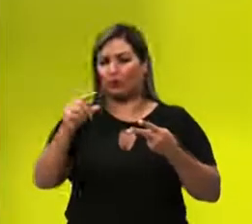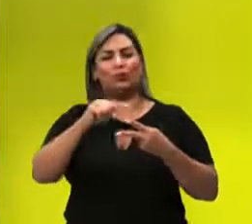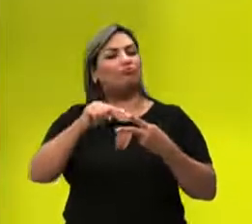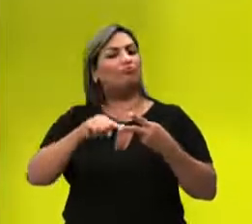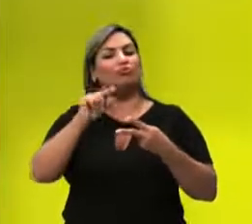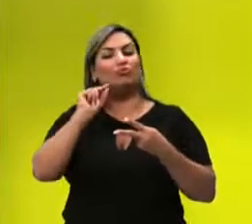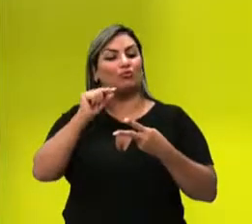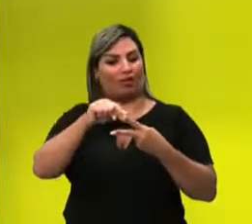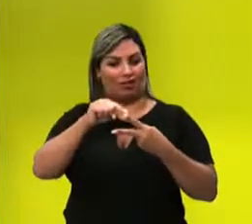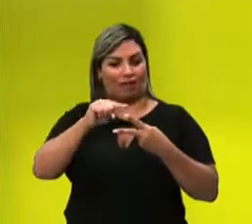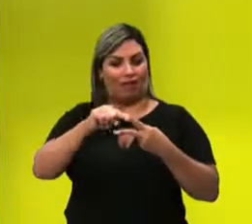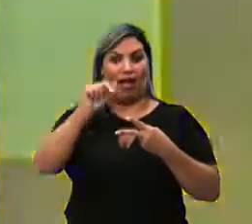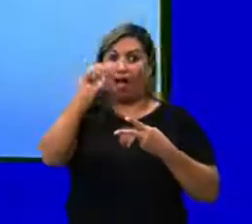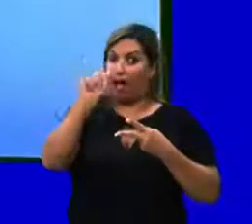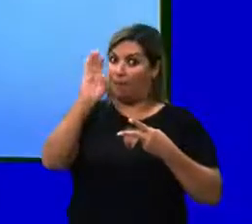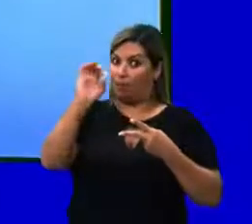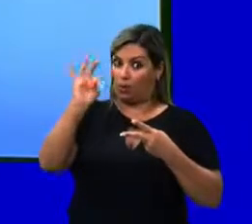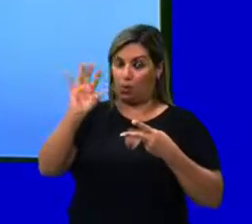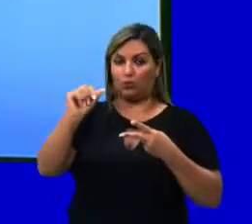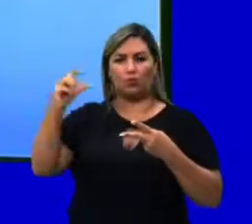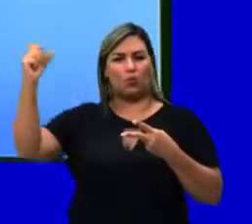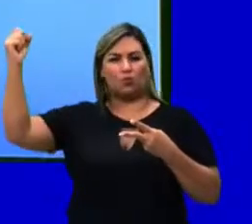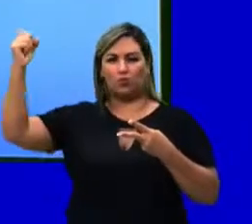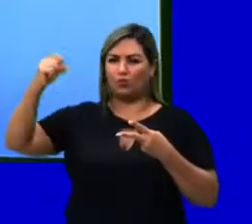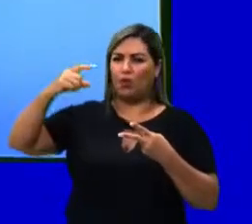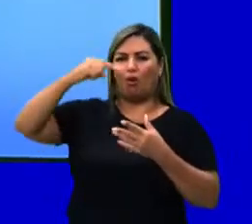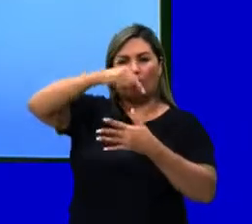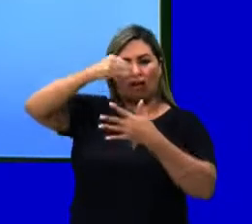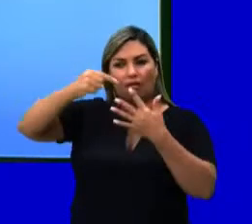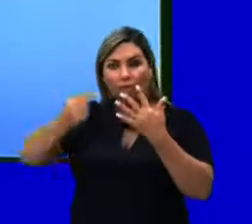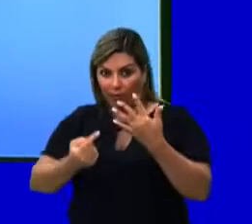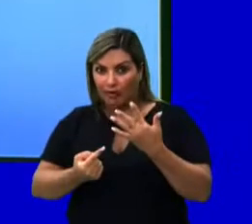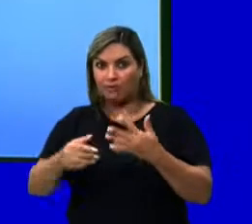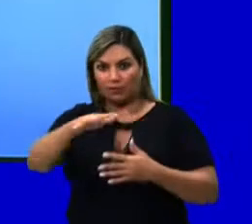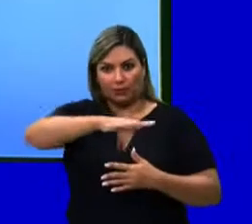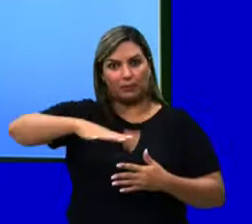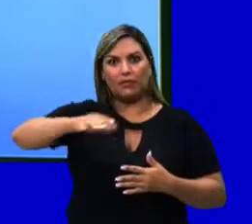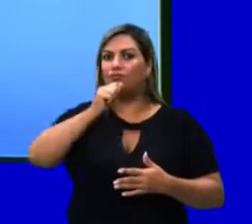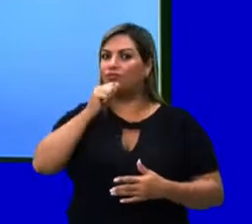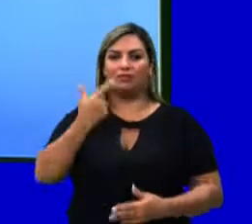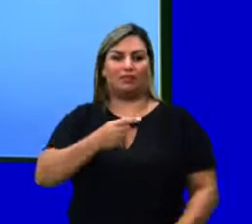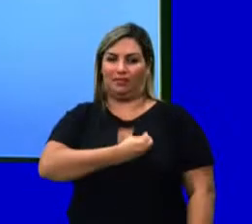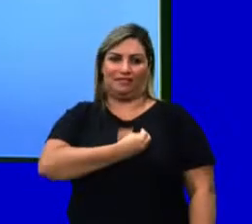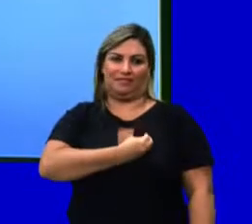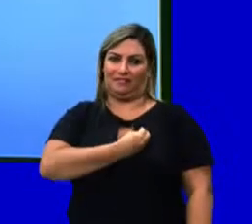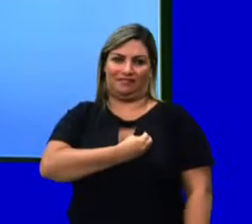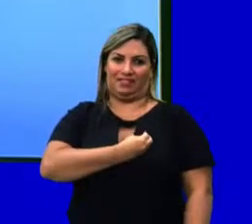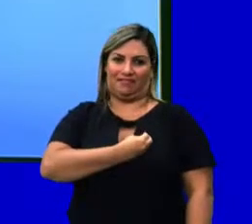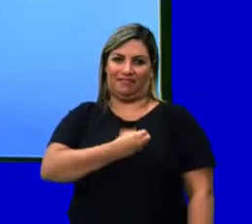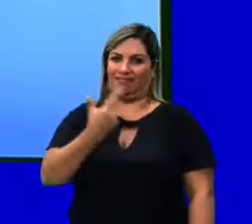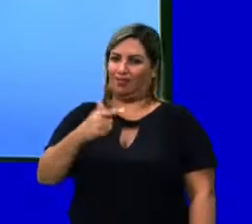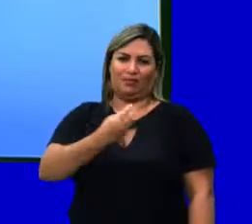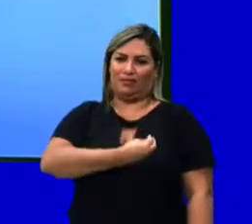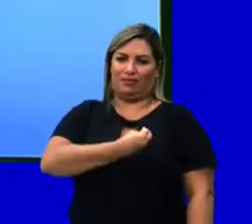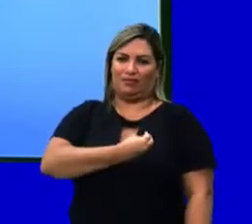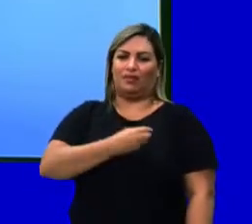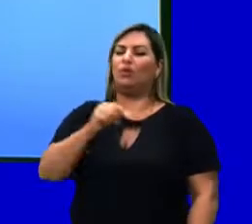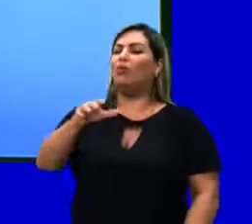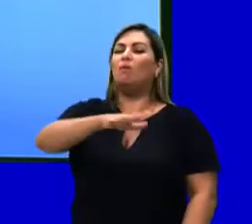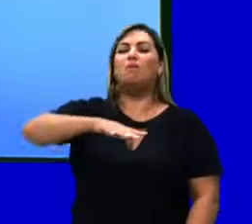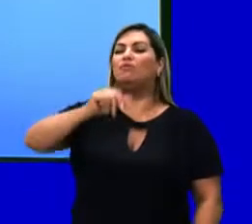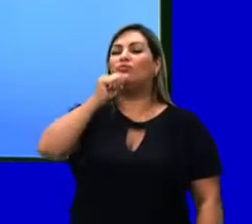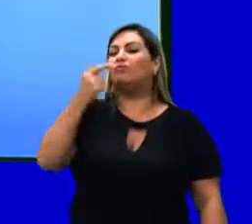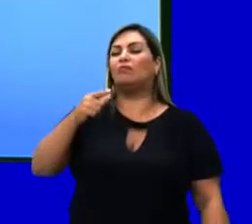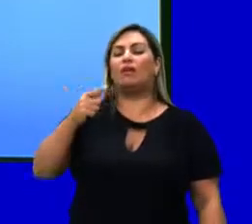Então, fator abiótico são os componentes do ambiente que não são seres vivos. O que tem no